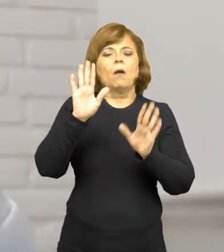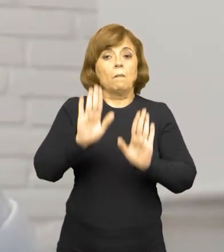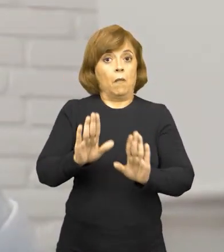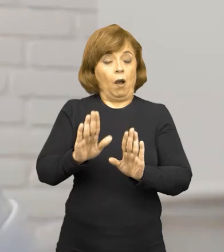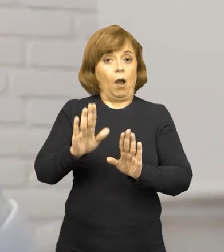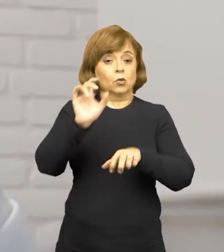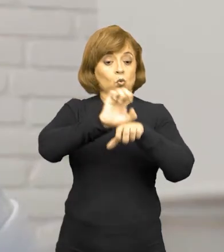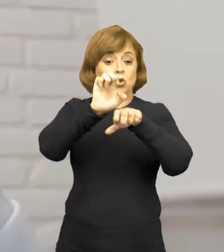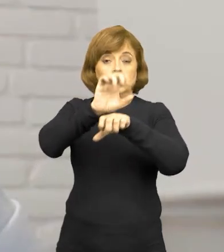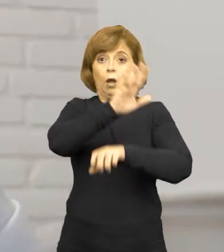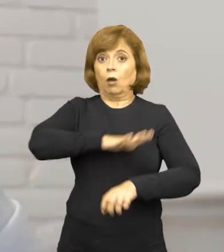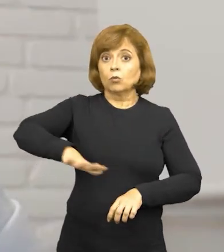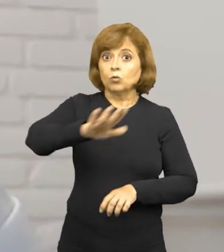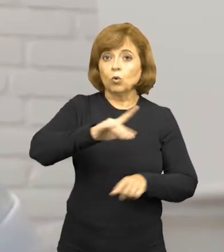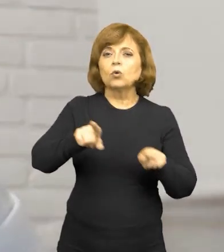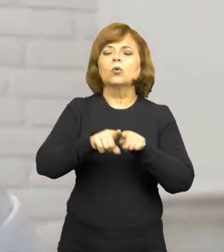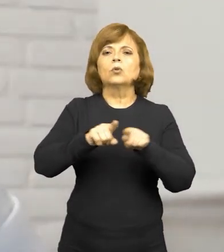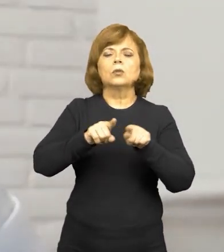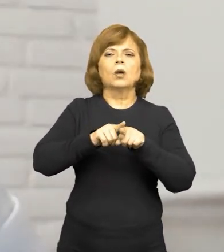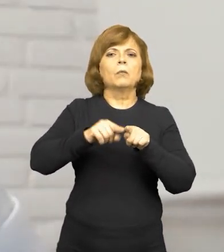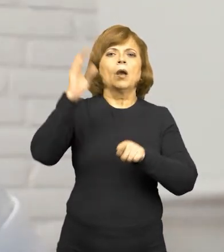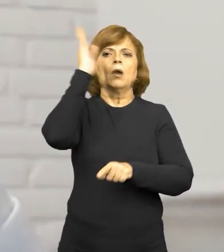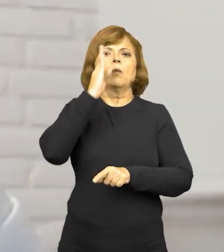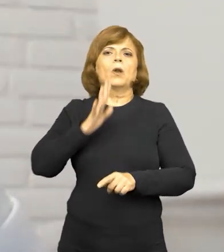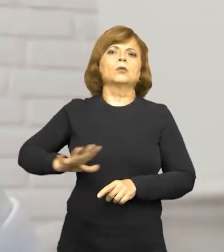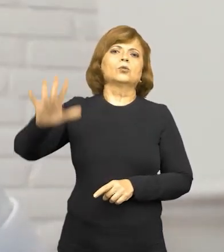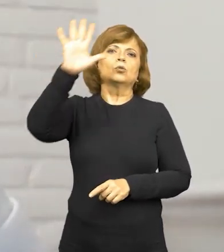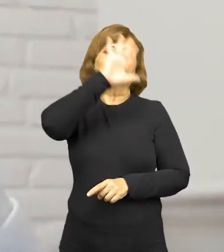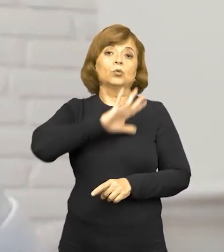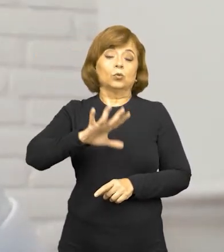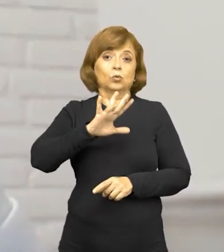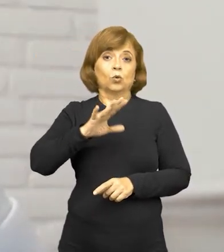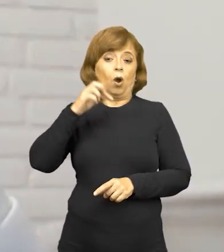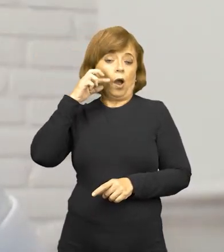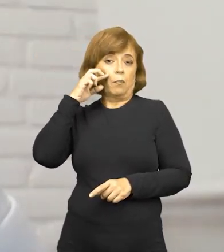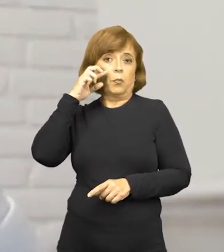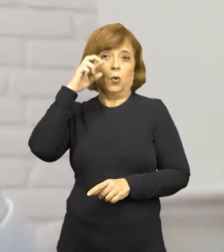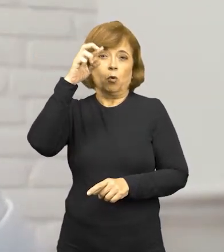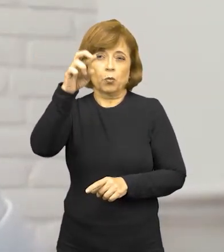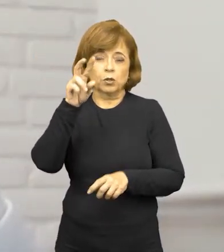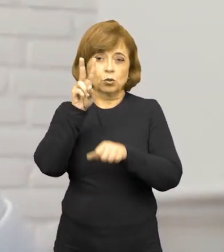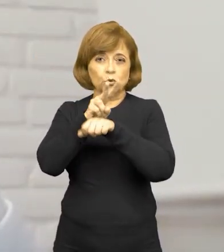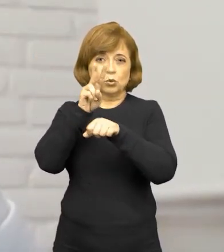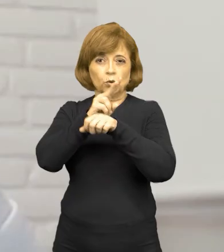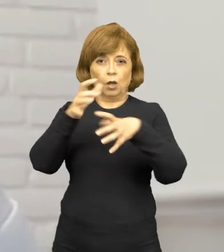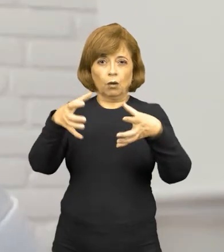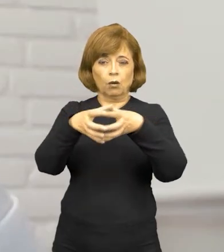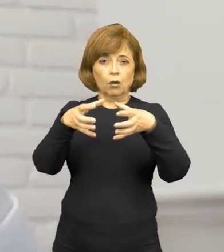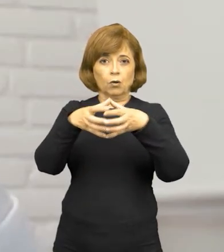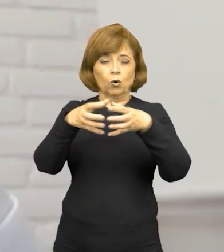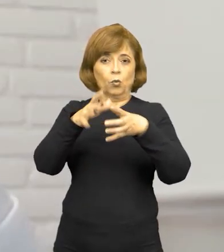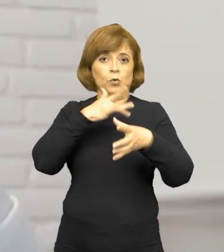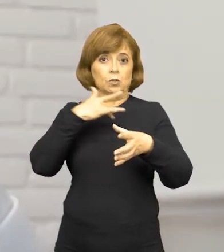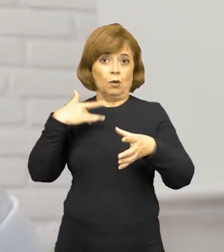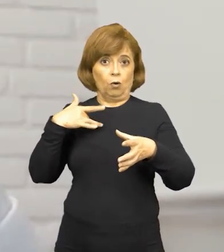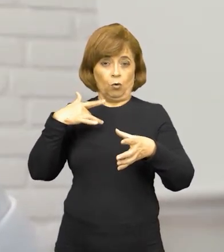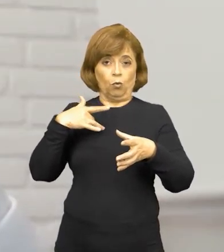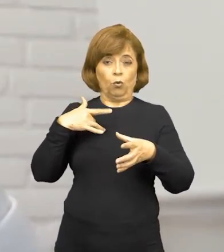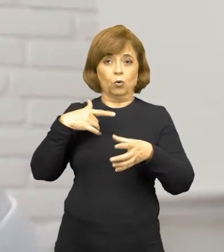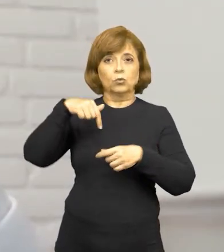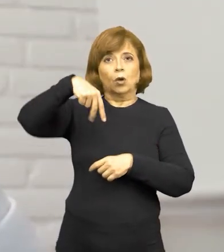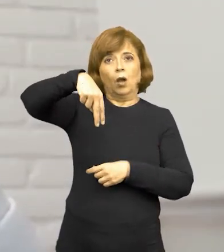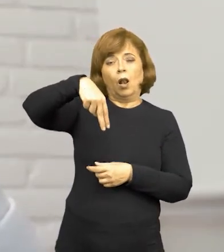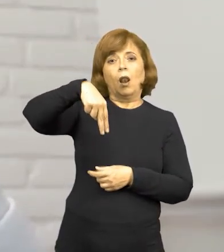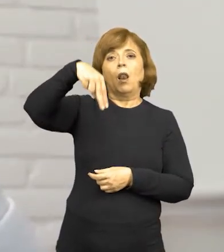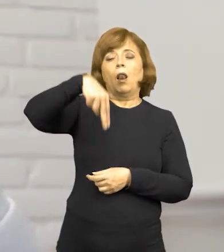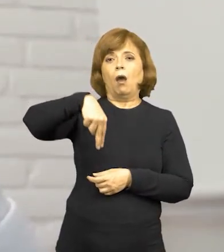Estado do Rio de Janeiro, mas do Brasil todo, as promotorias de justiça de tutela coletiva com atribuição em saúde, tanto no Médio Paraíba quanto